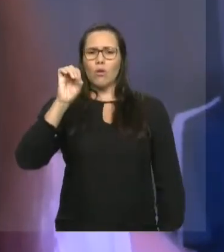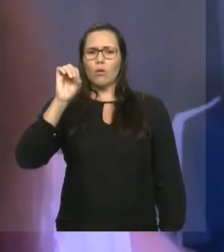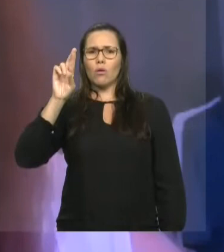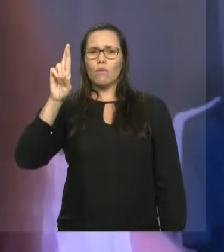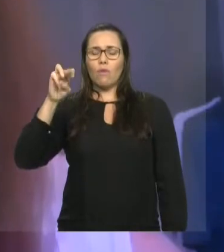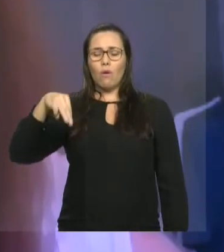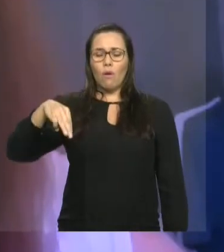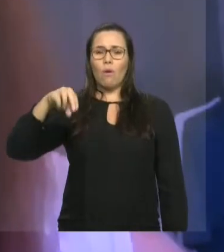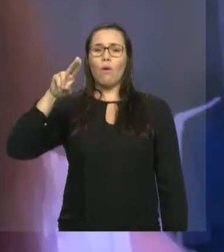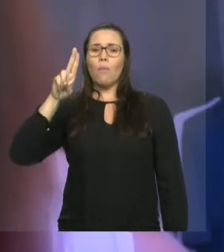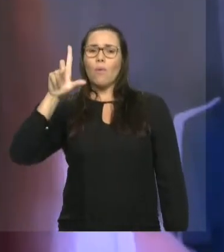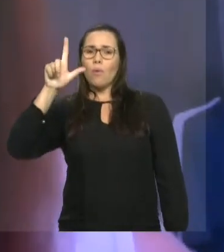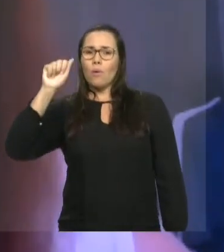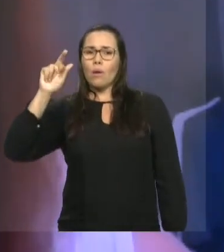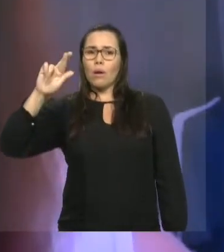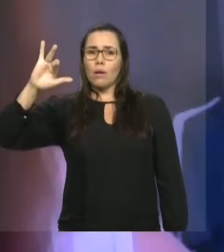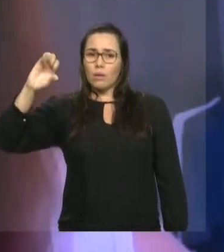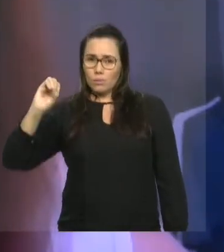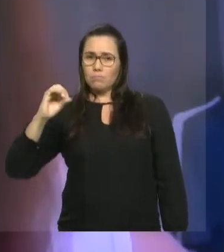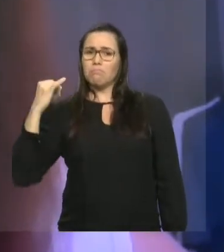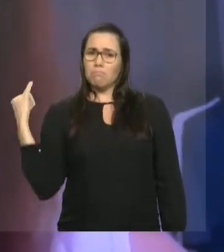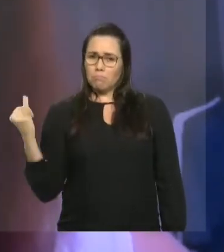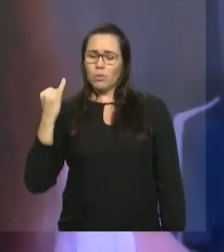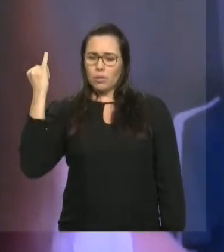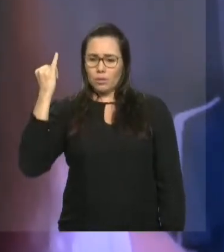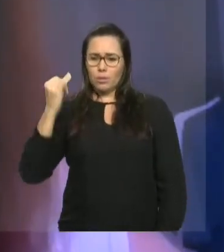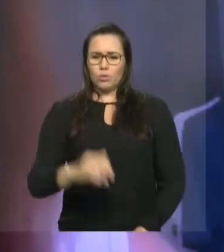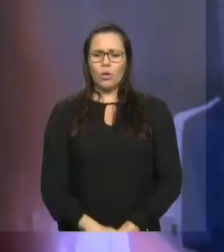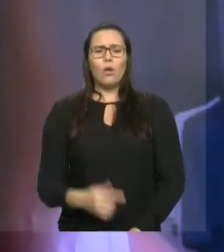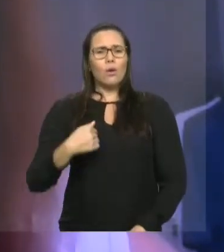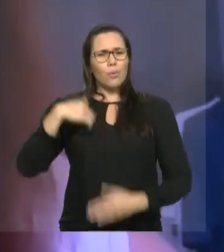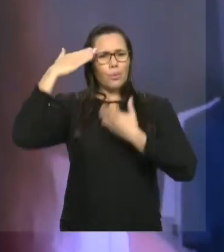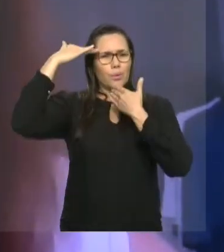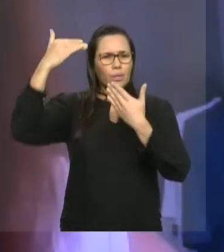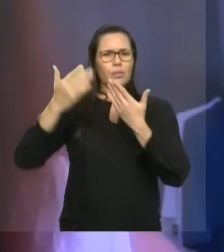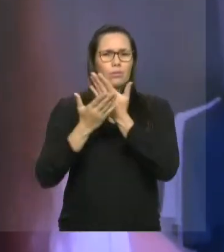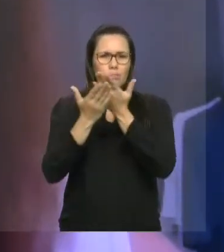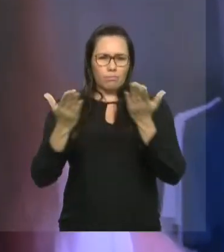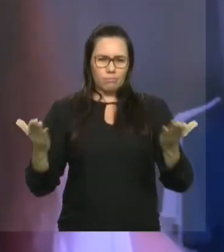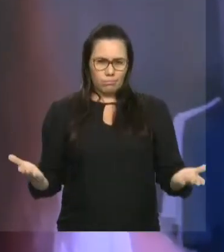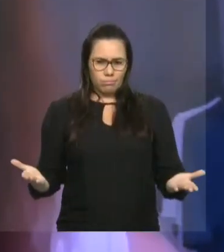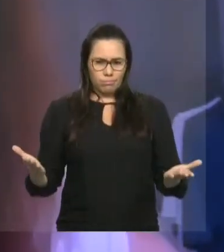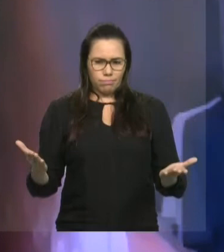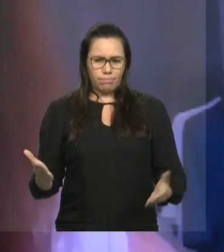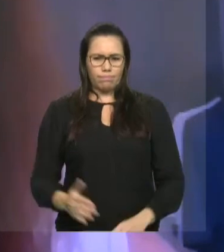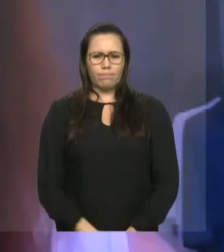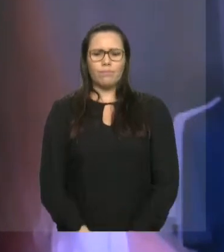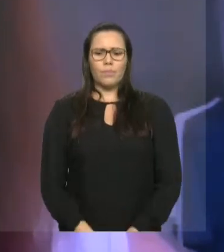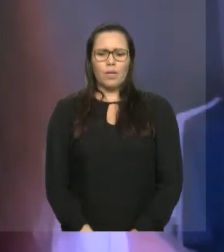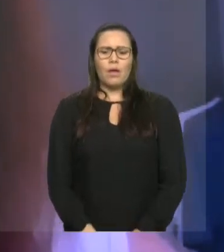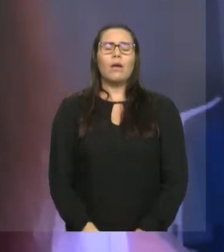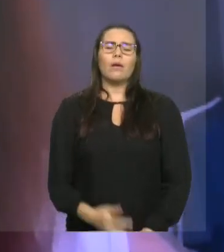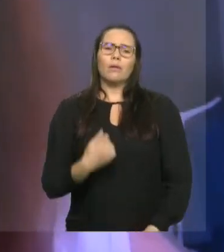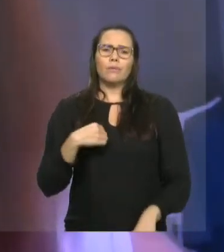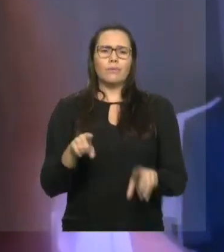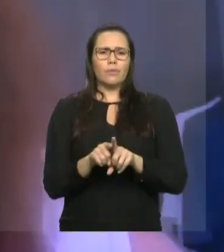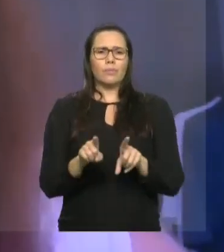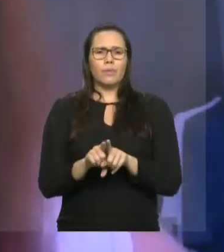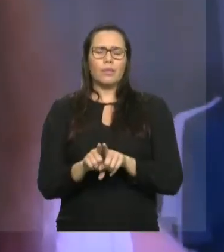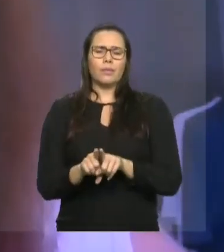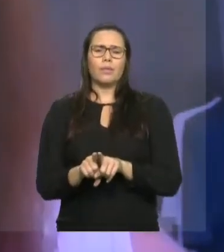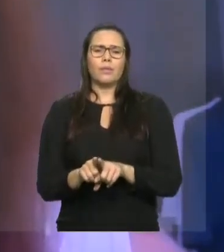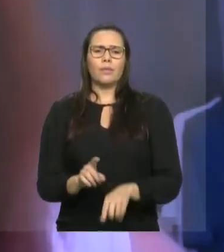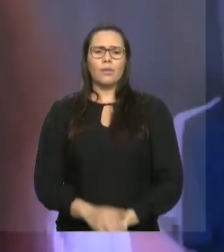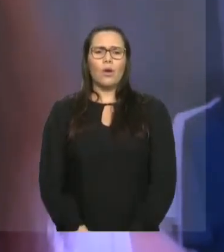Felipe dos Bineus por essa sua sensibilidade a aprovar o projeto que já aprovamos, e ter o projeto que já aprovamos, e, como ele